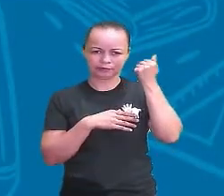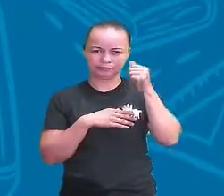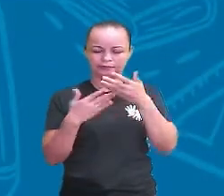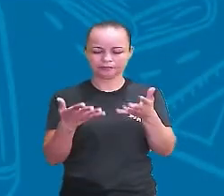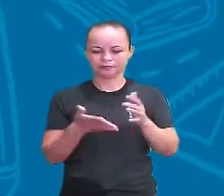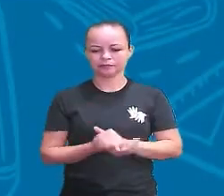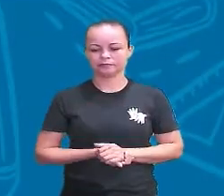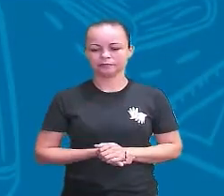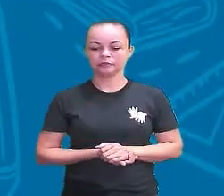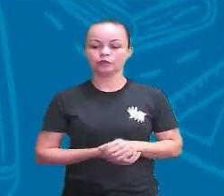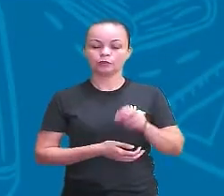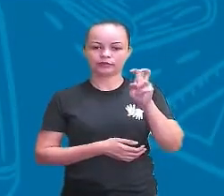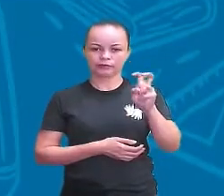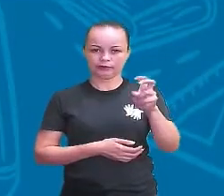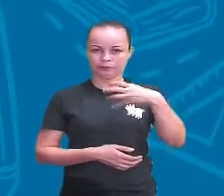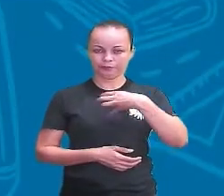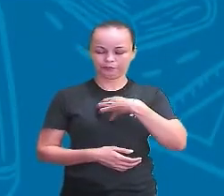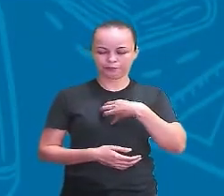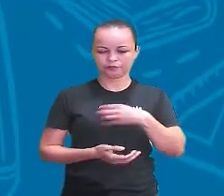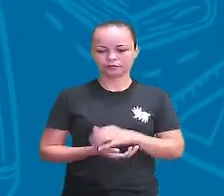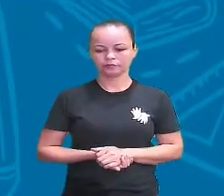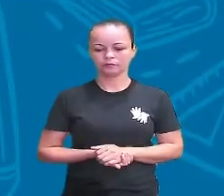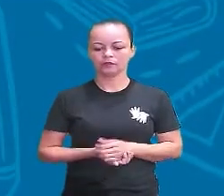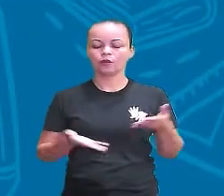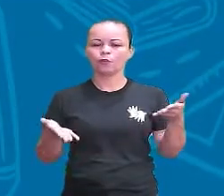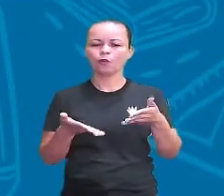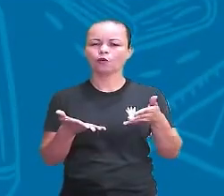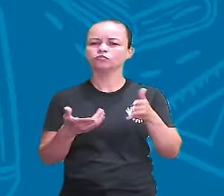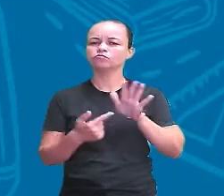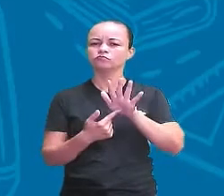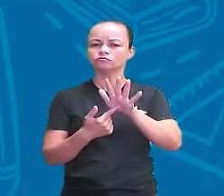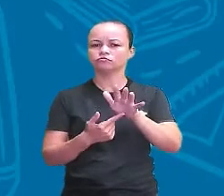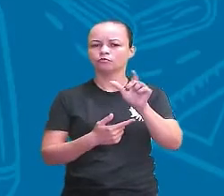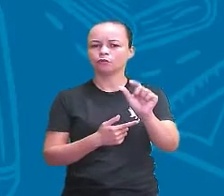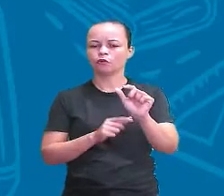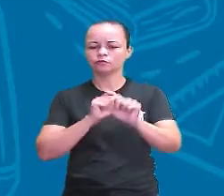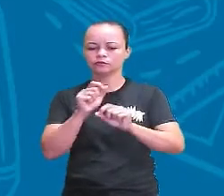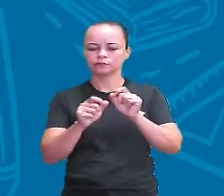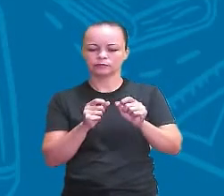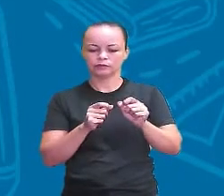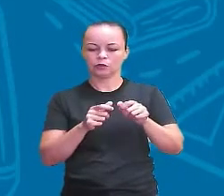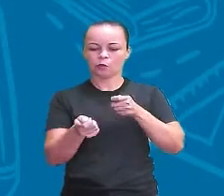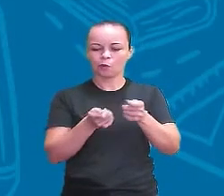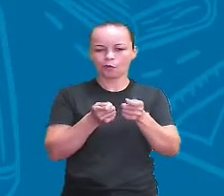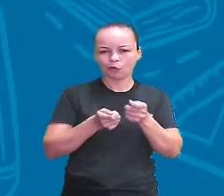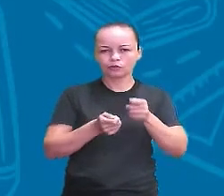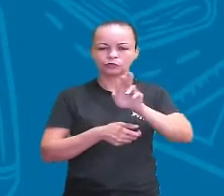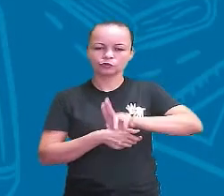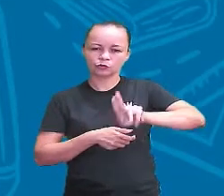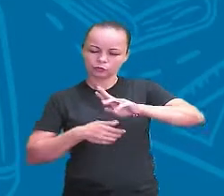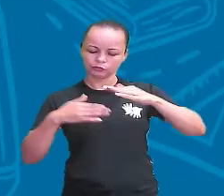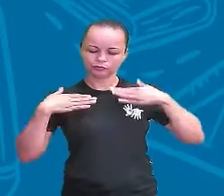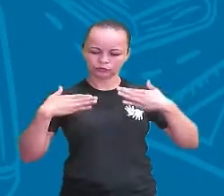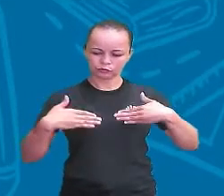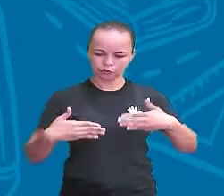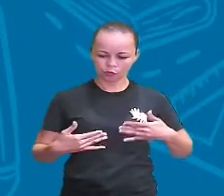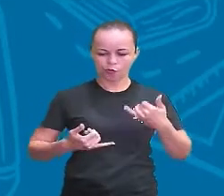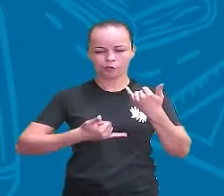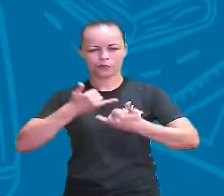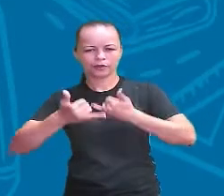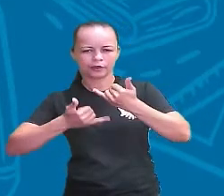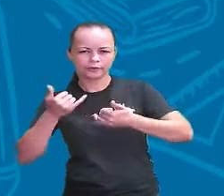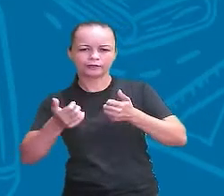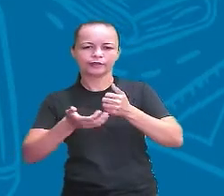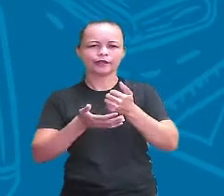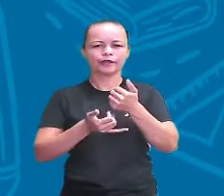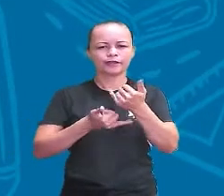Os cinco sentidos. Hoje a gente vai demonstrar um pouquinho sobre o controle e adequação do uso do seu corpo, das brincadeiras